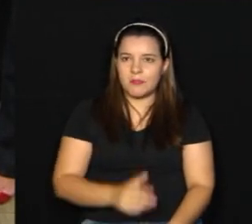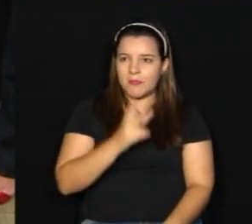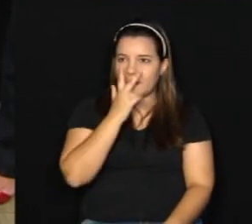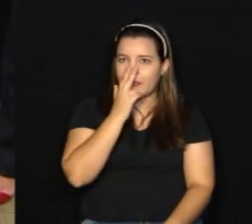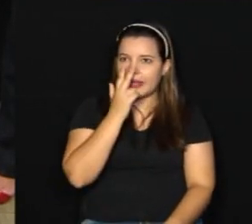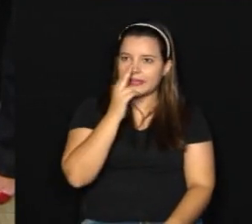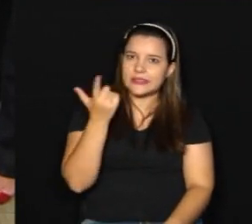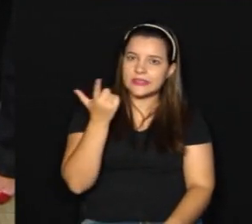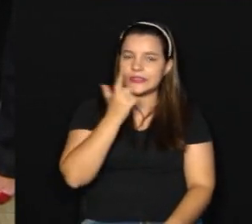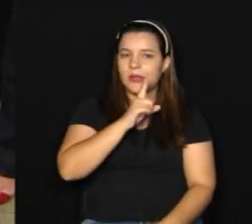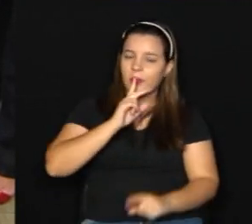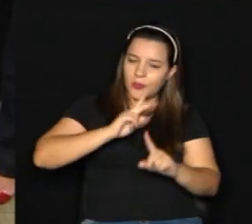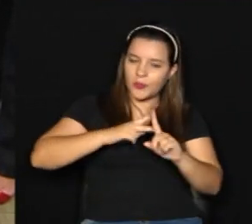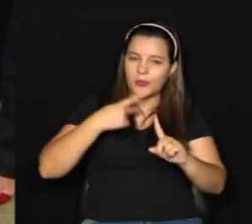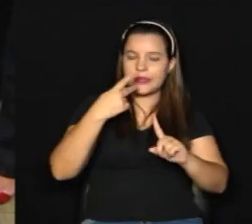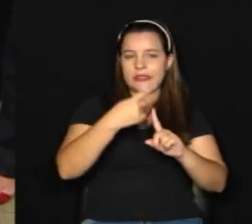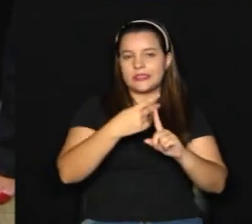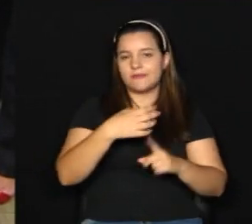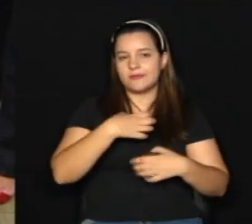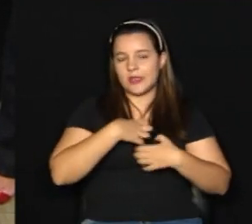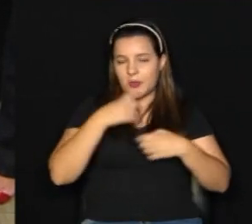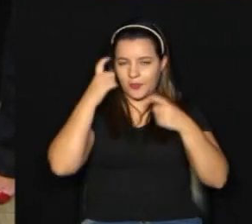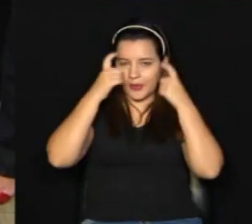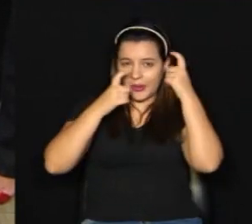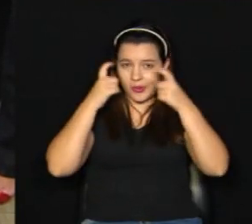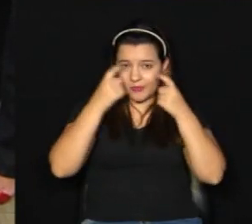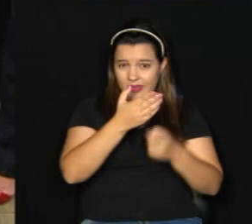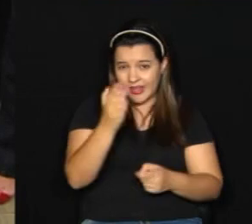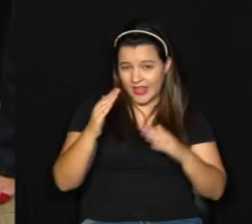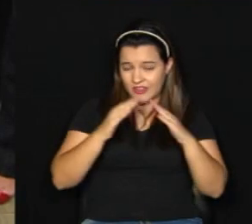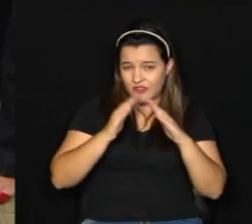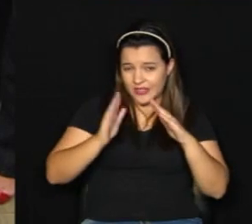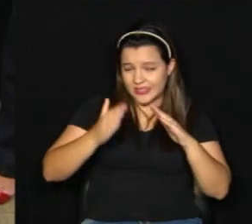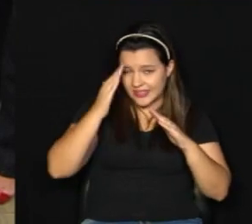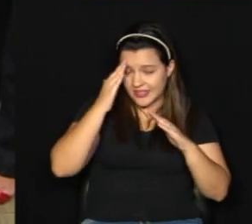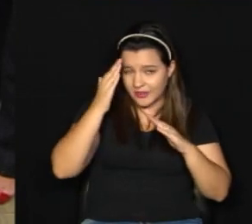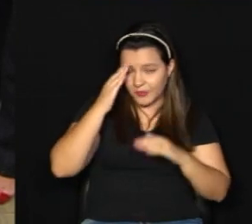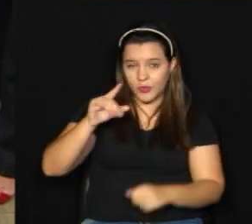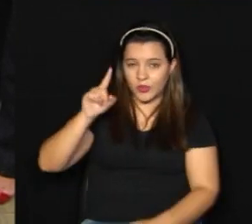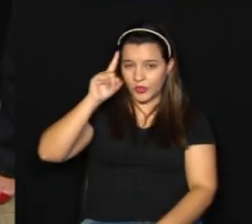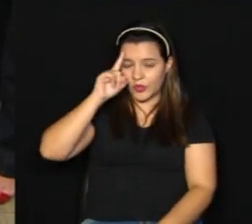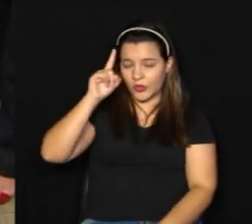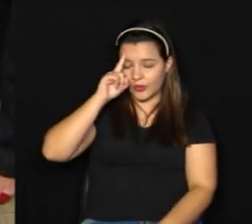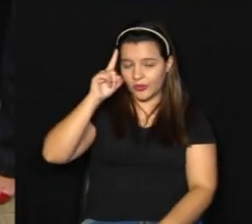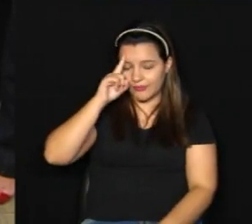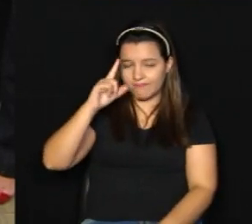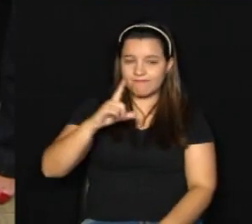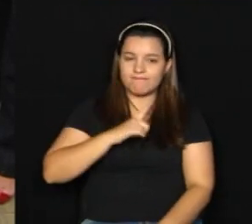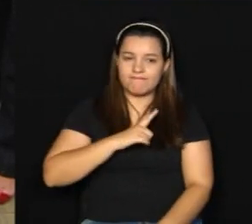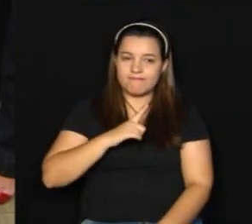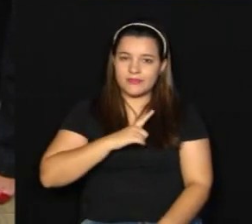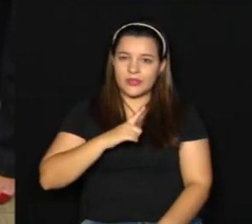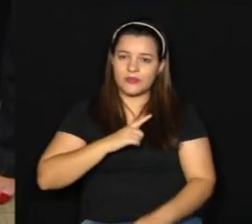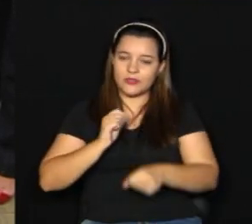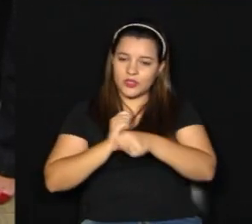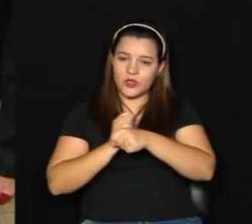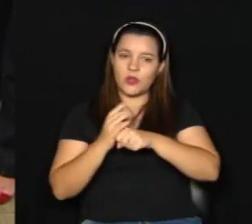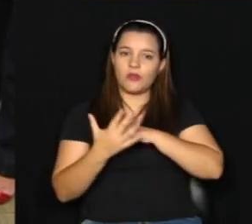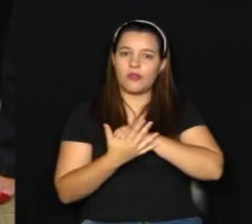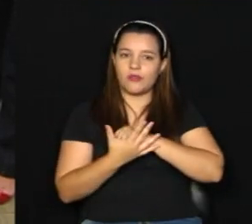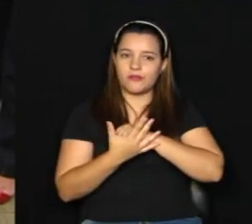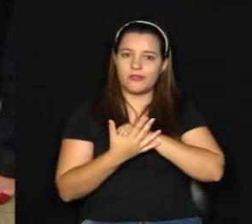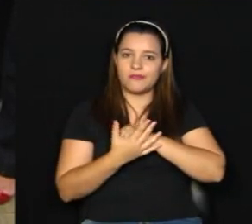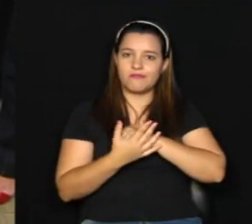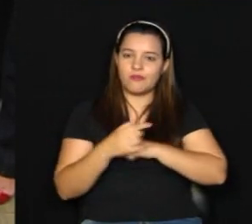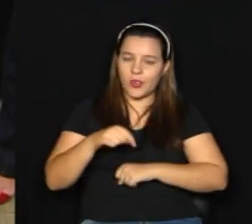força novamente, então é uma preocupação. E você aí de casa já sabe, todos os dias a gente atualiza aqui os casos da COVID-19